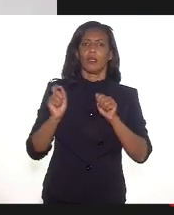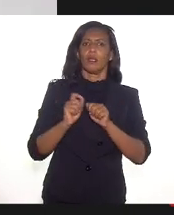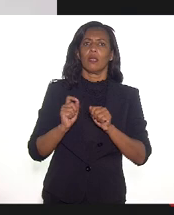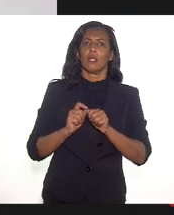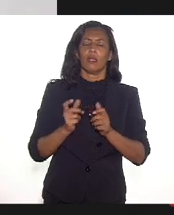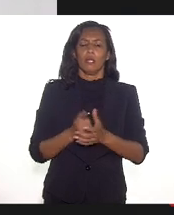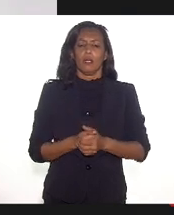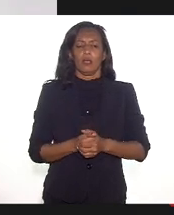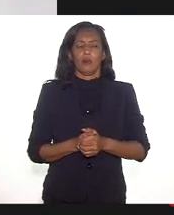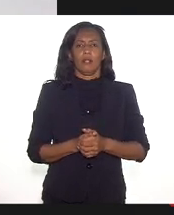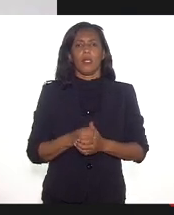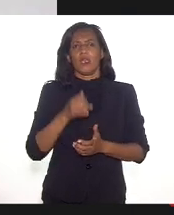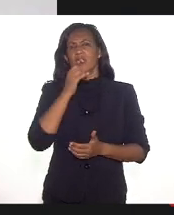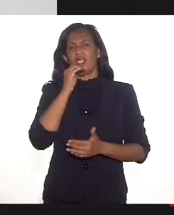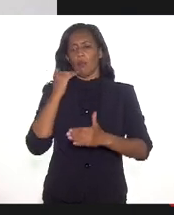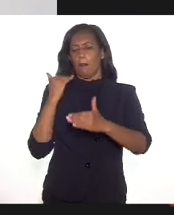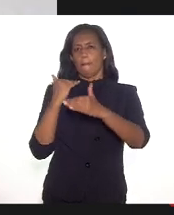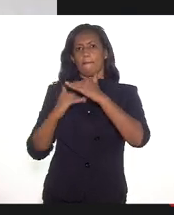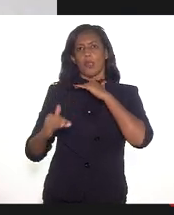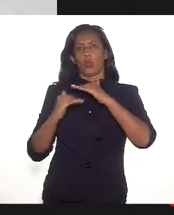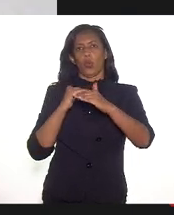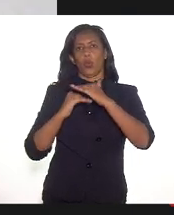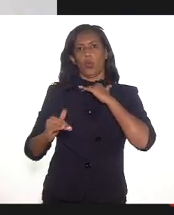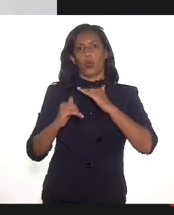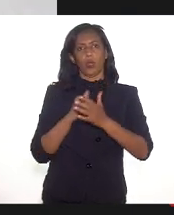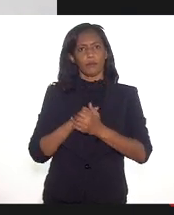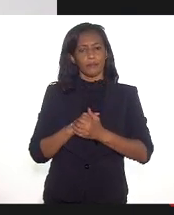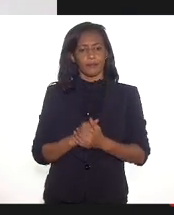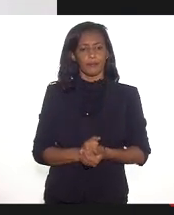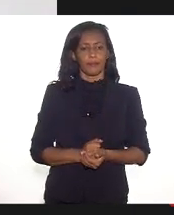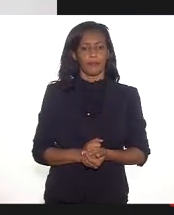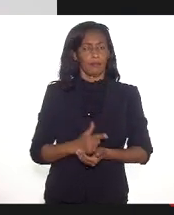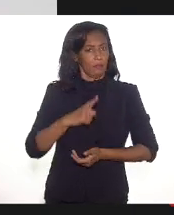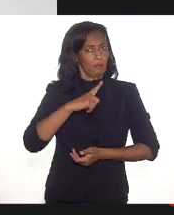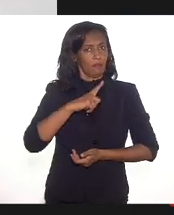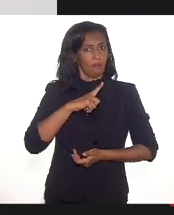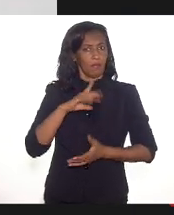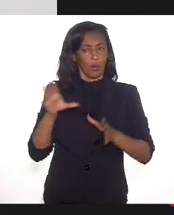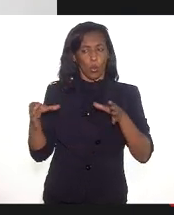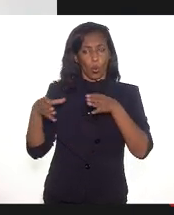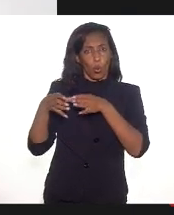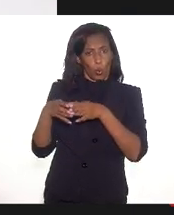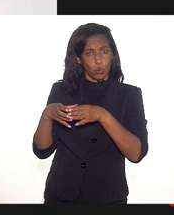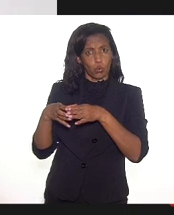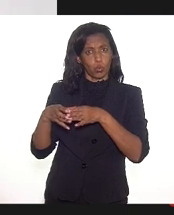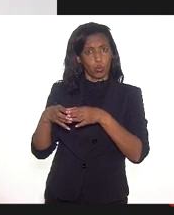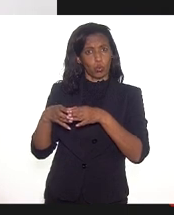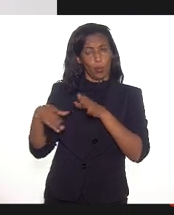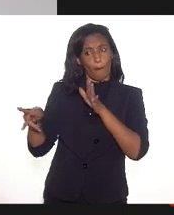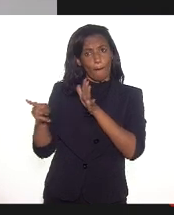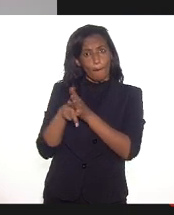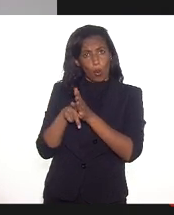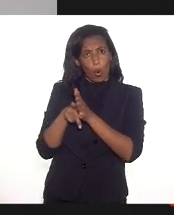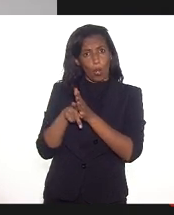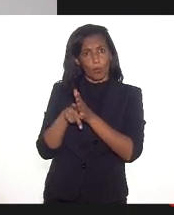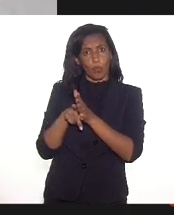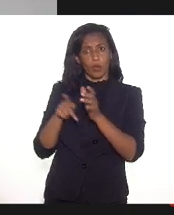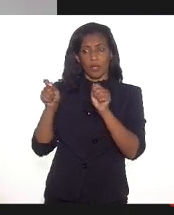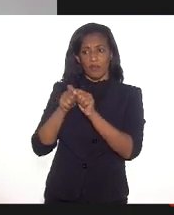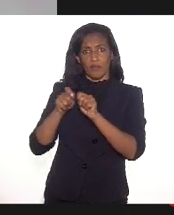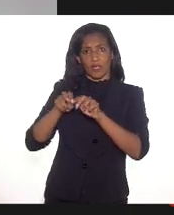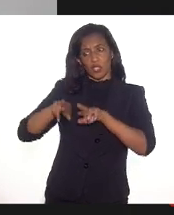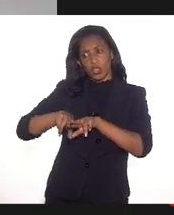trabalhando no metrô do Rio de Janeiro, por exemplo, ele tem um conjunto de especificidades que vão diferir de um